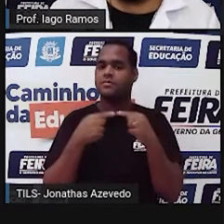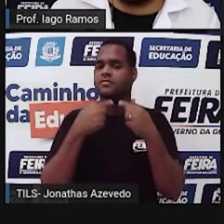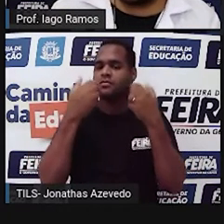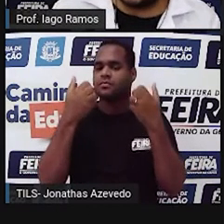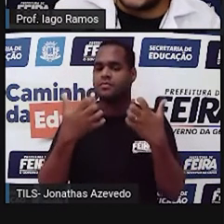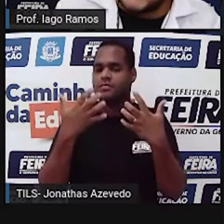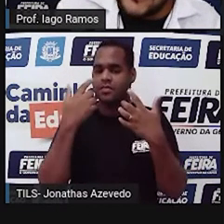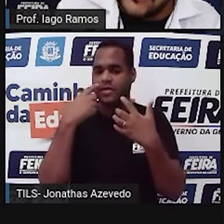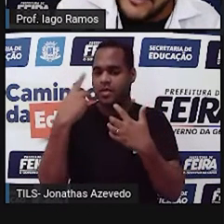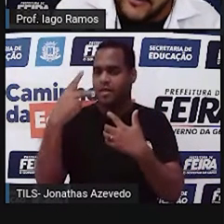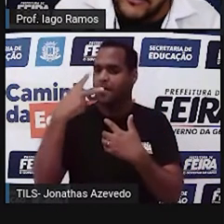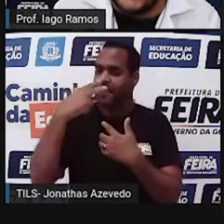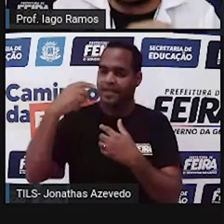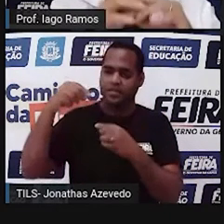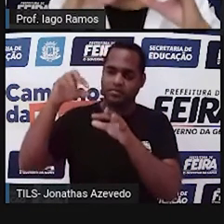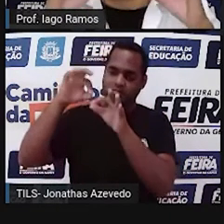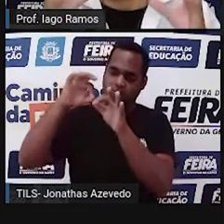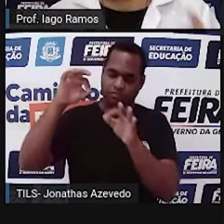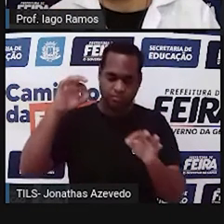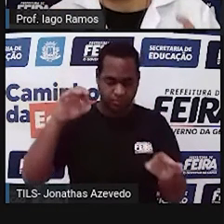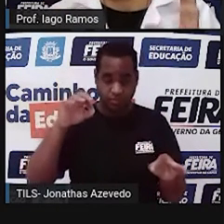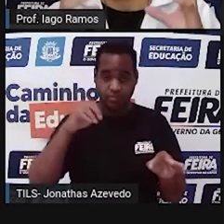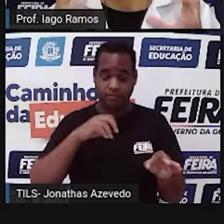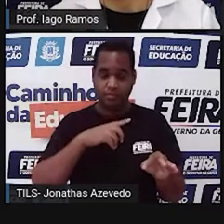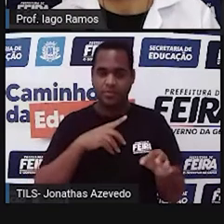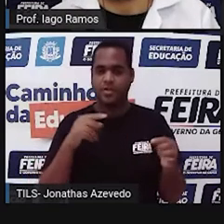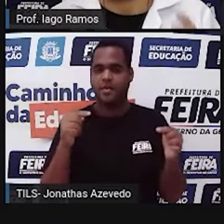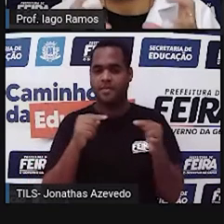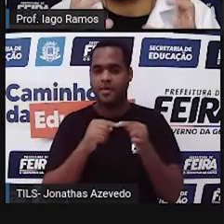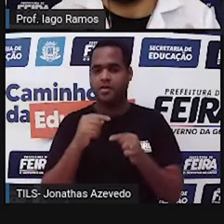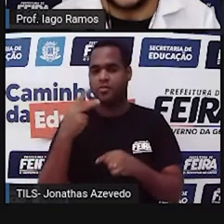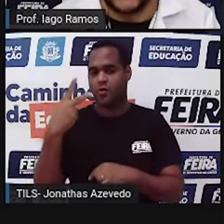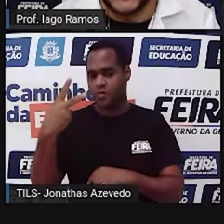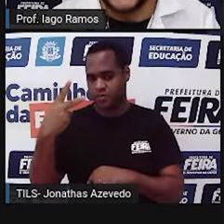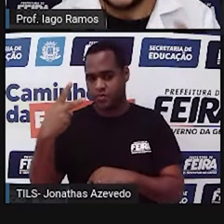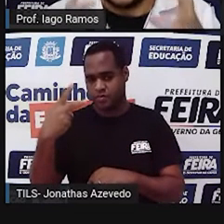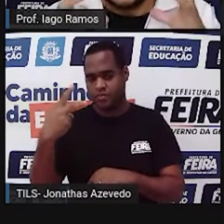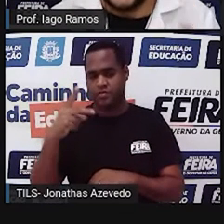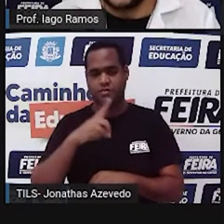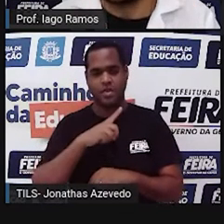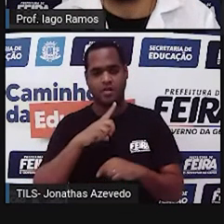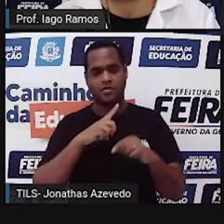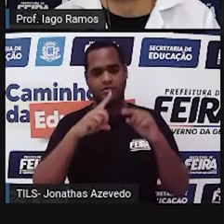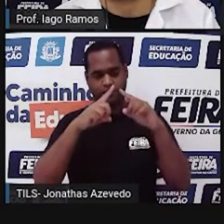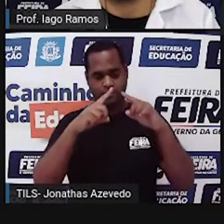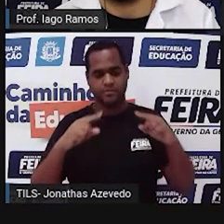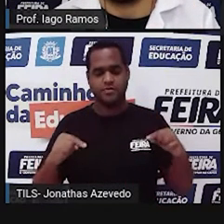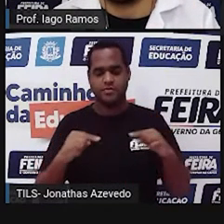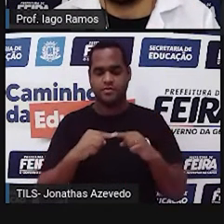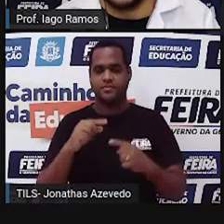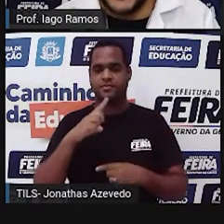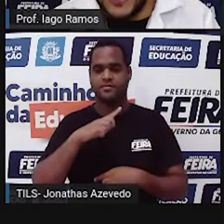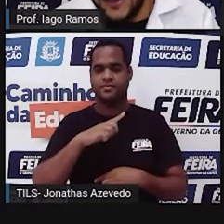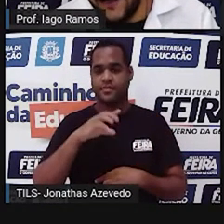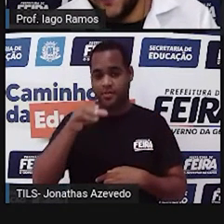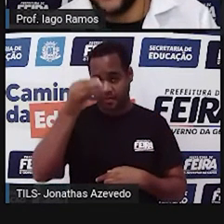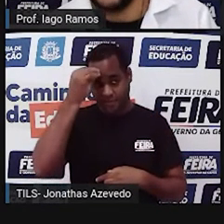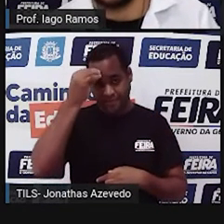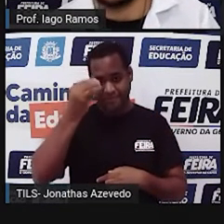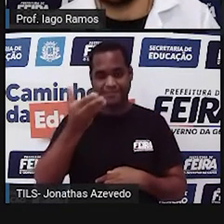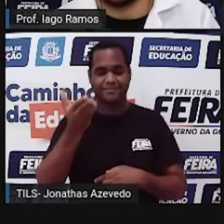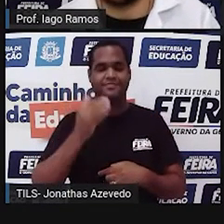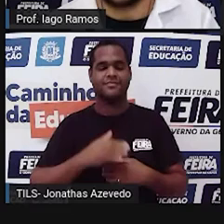cortou na diagonal, resulta em dois triângulos. Segura isso aí na sua memória. Beleza?